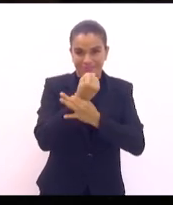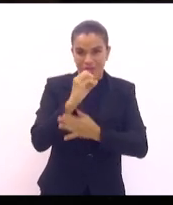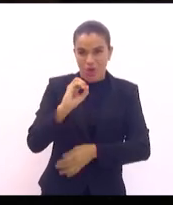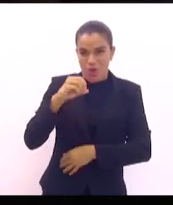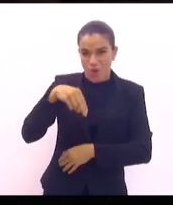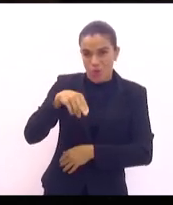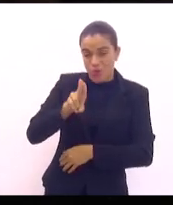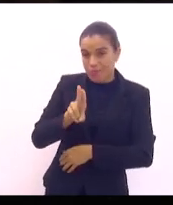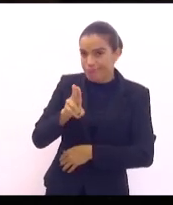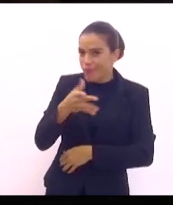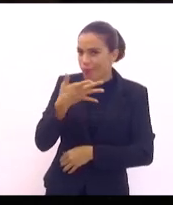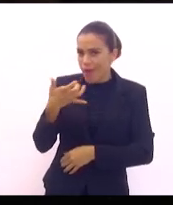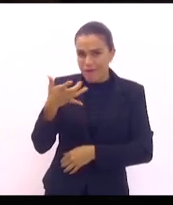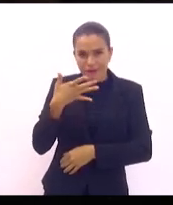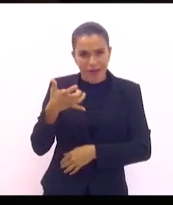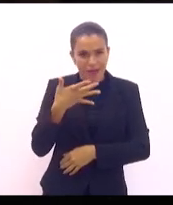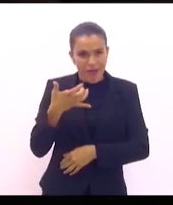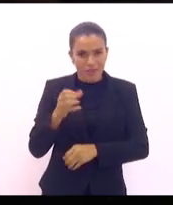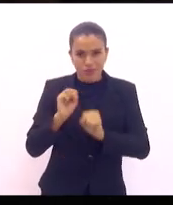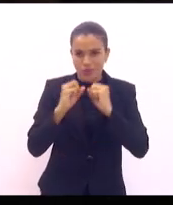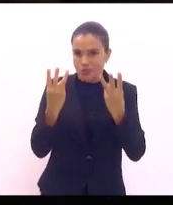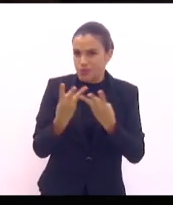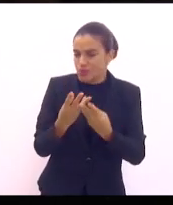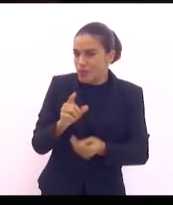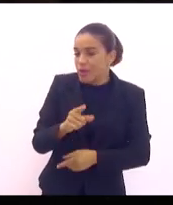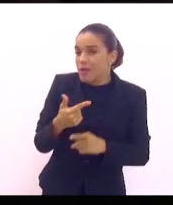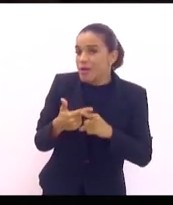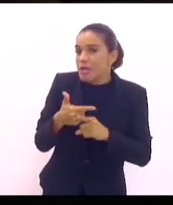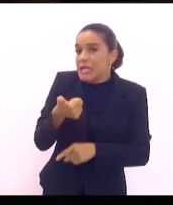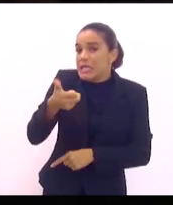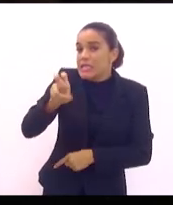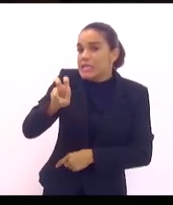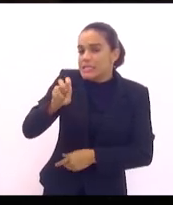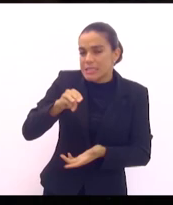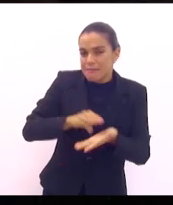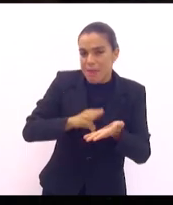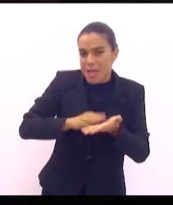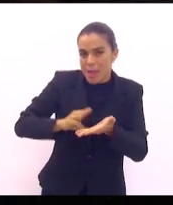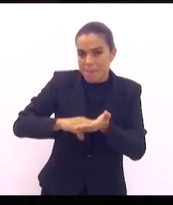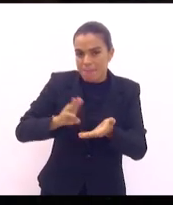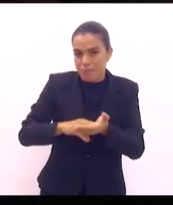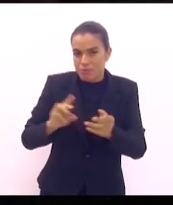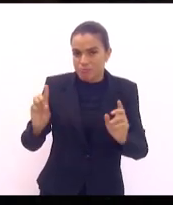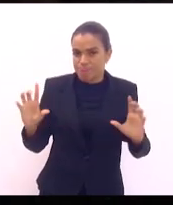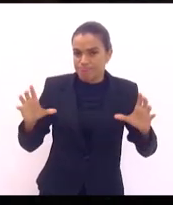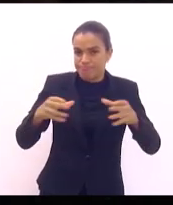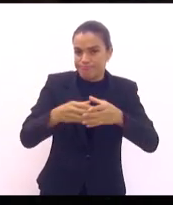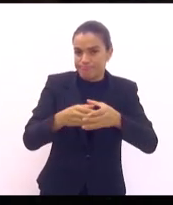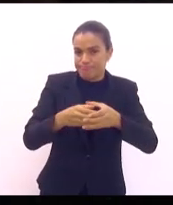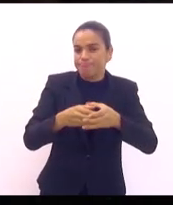Que não é fácil. Porque são 15 membros. 15 membros.